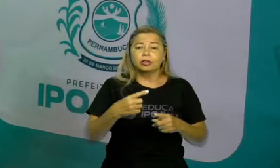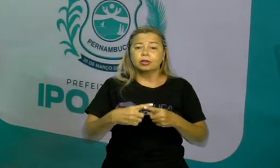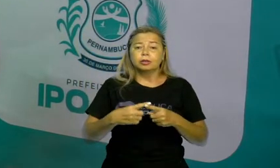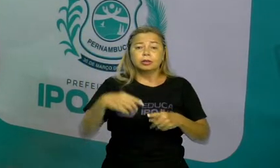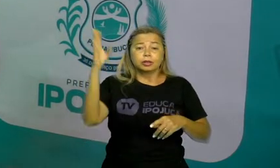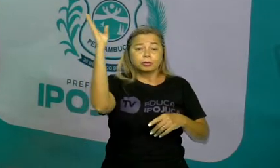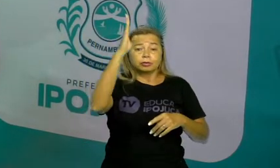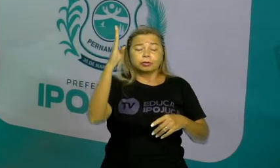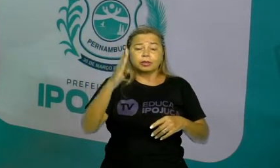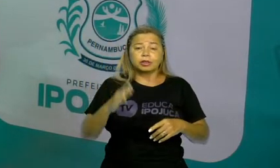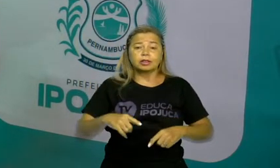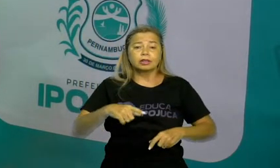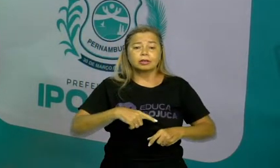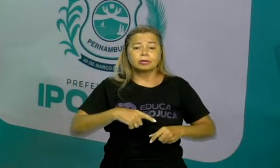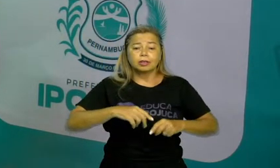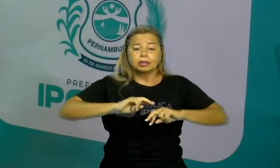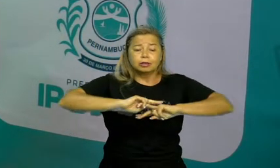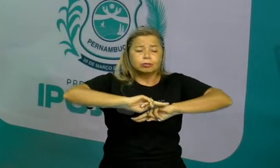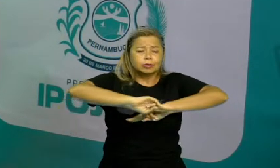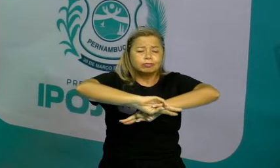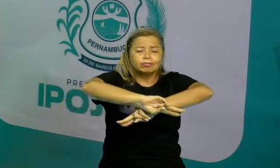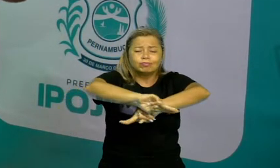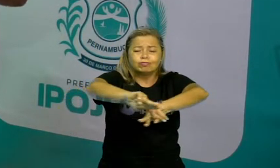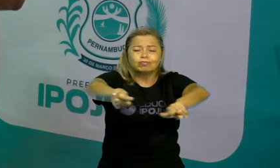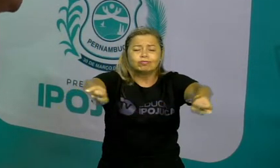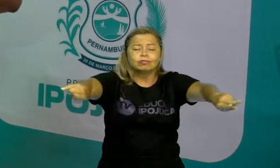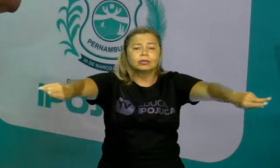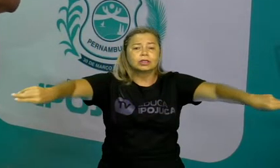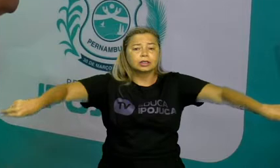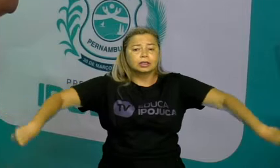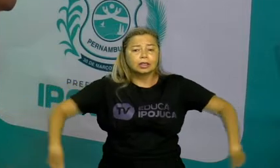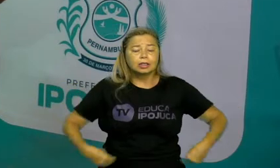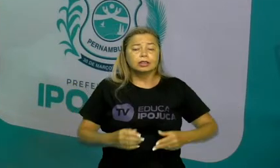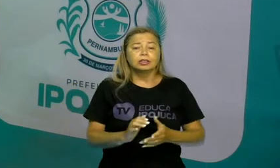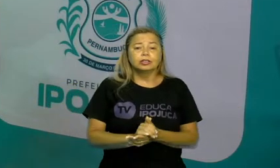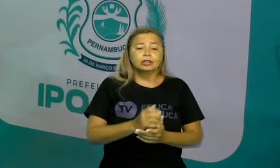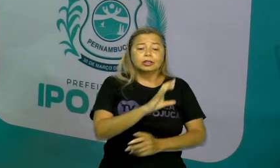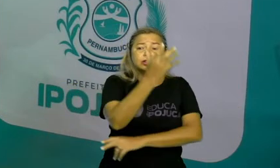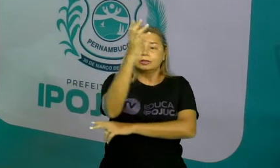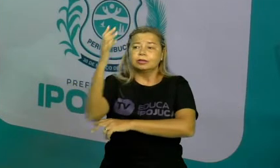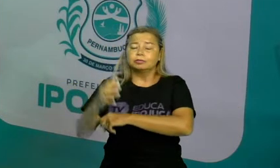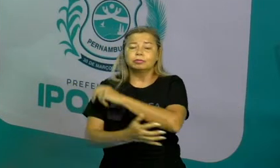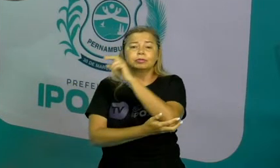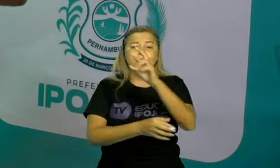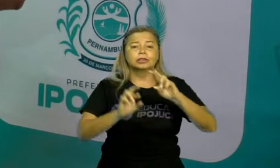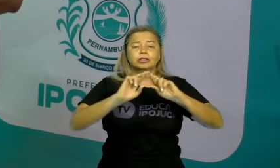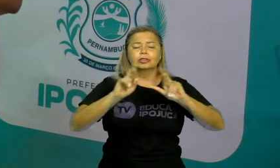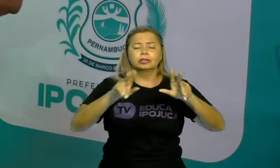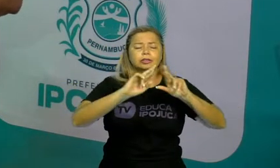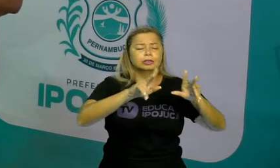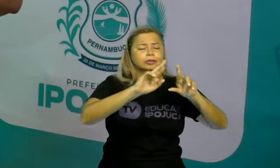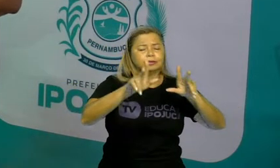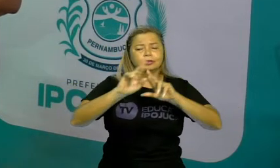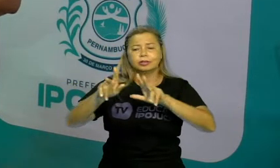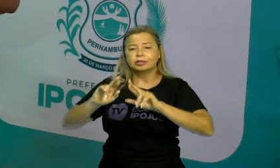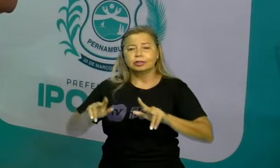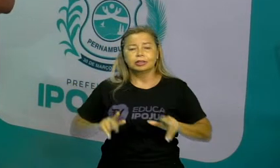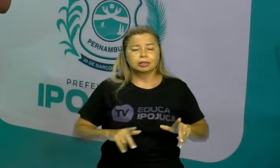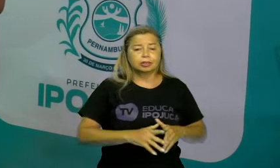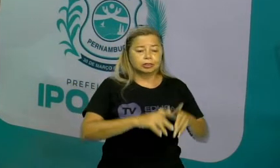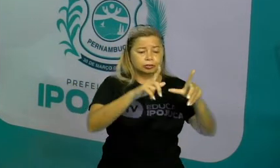nós temos várias formações vegetais diferenciadas dentro de um mesmo território.